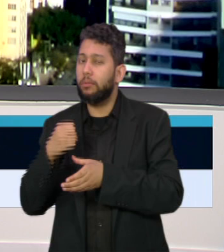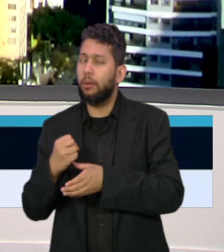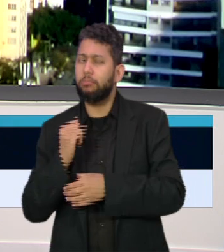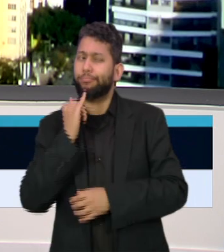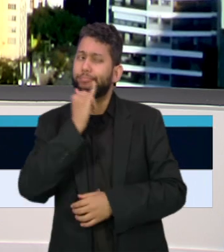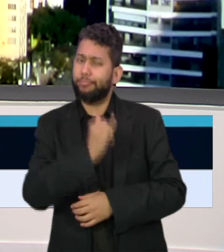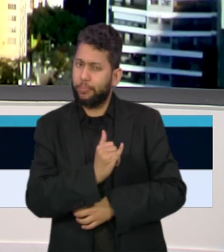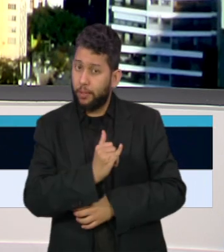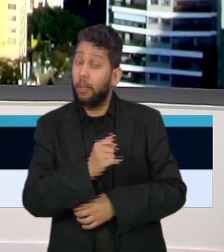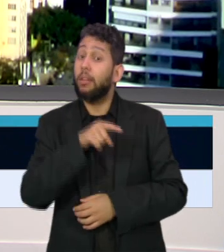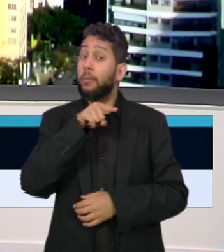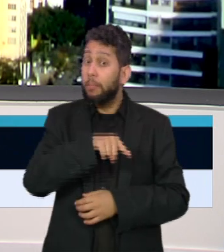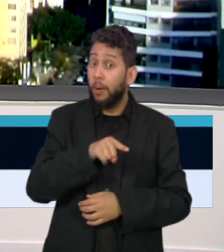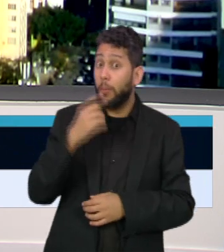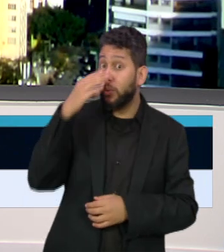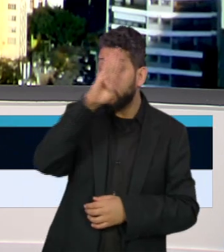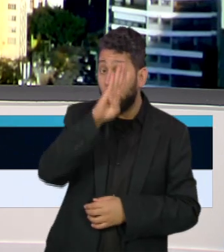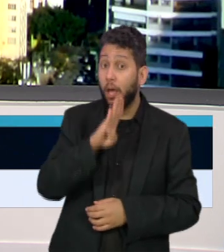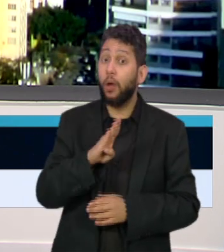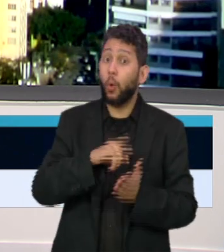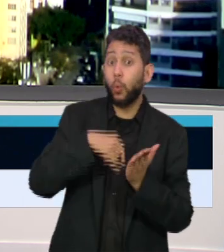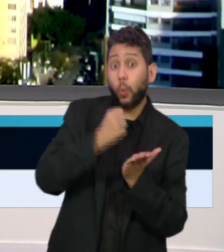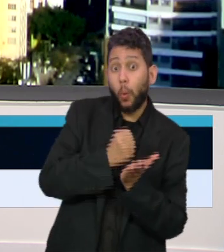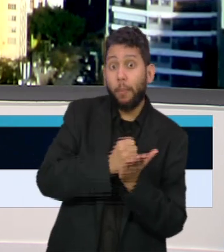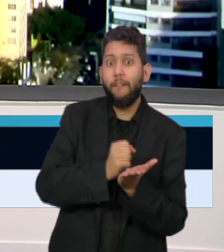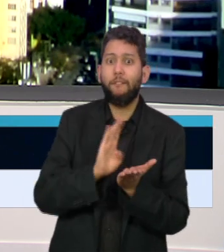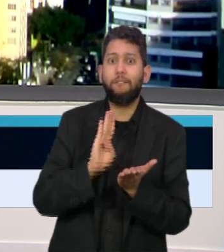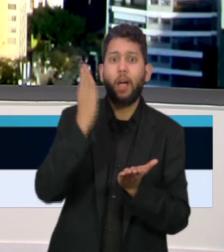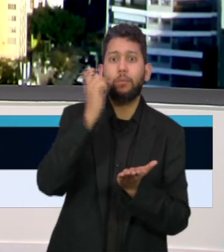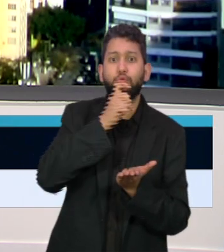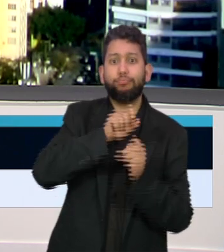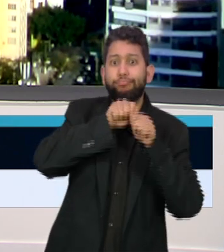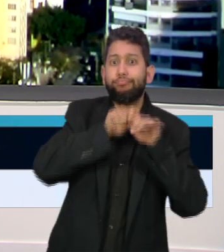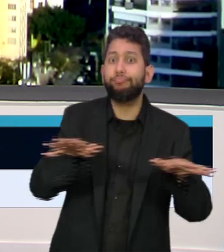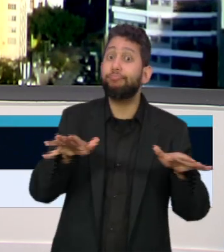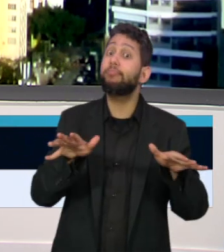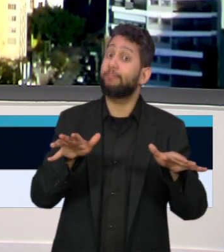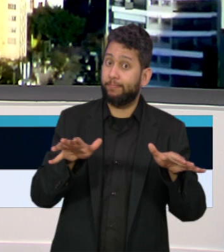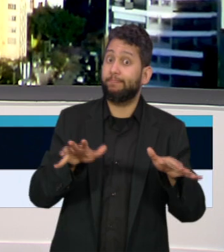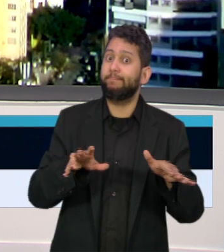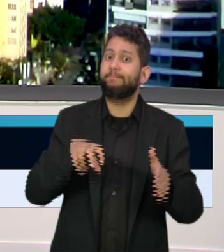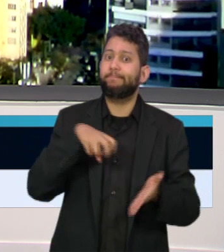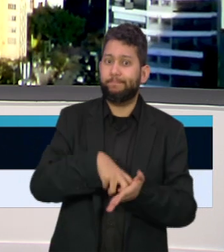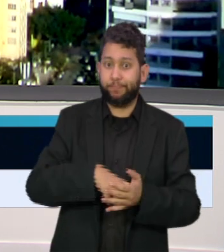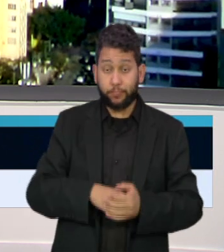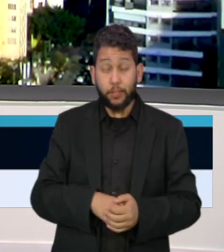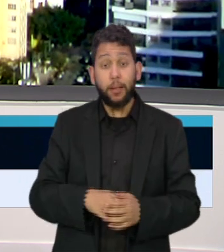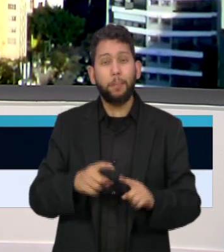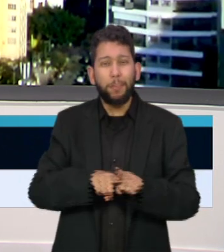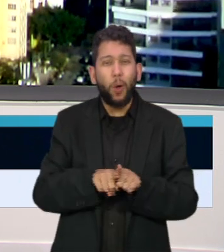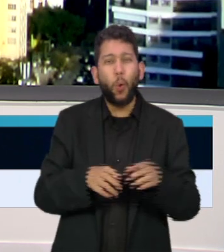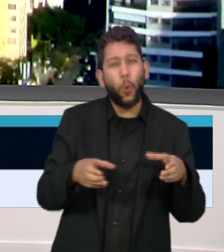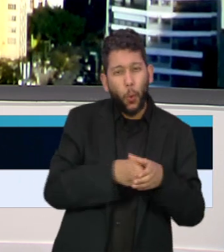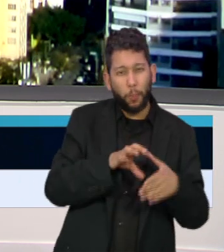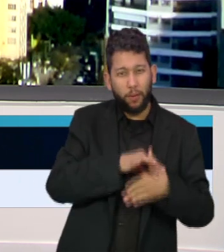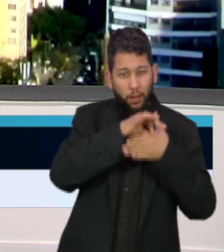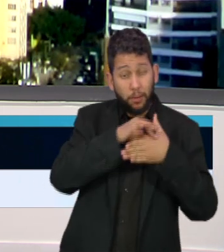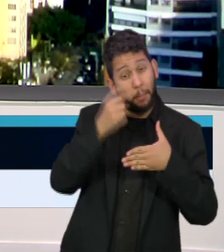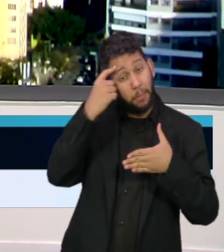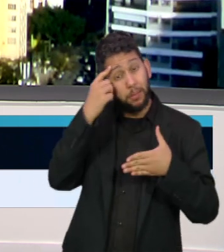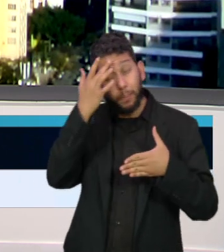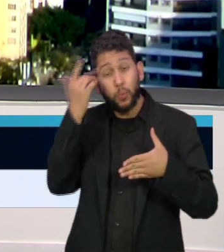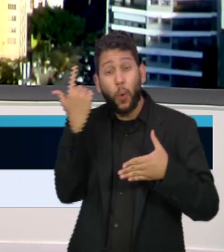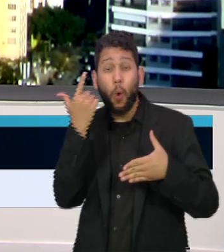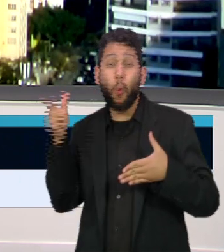Bolsonaro por crime de falsificação de documento. Parlamentares da oposição acreditam que o presidente ou alguém ligado a ele adicionou